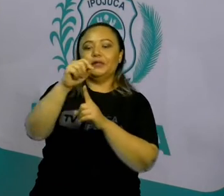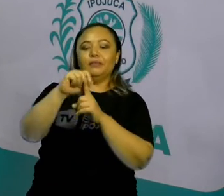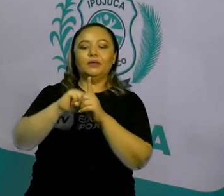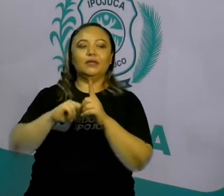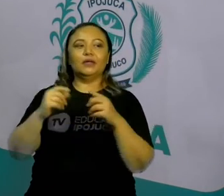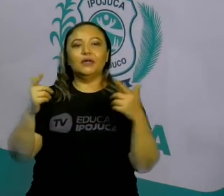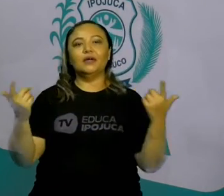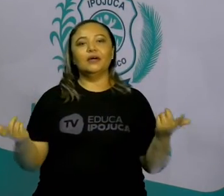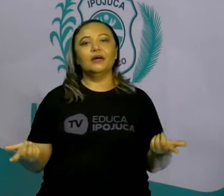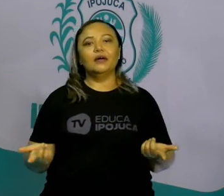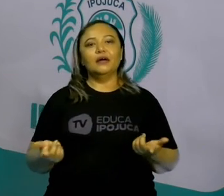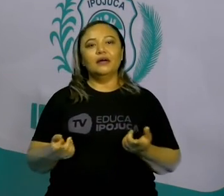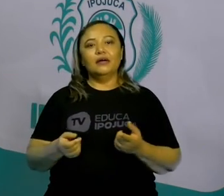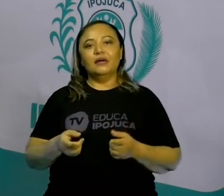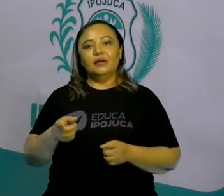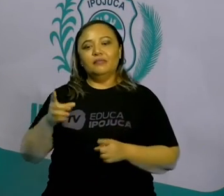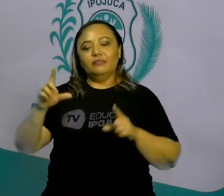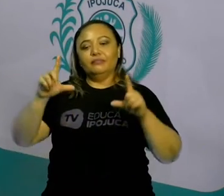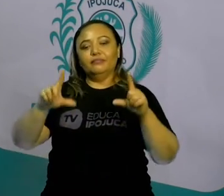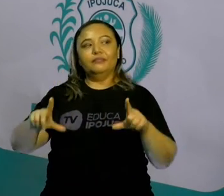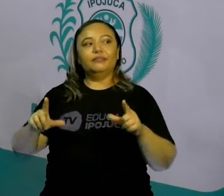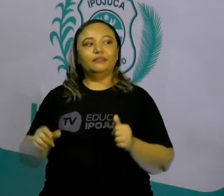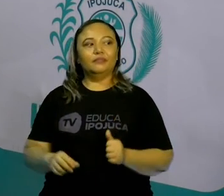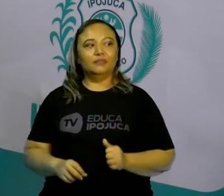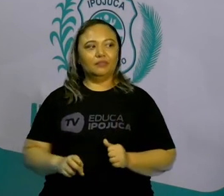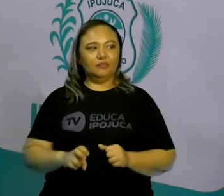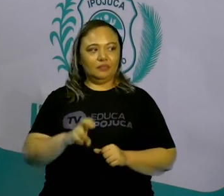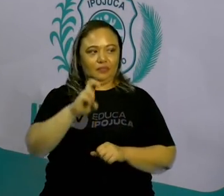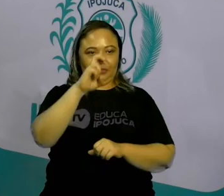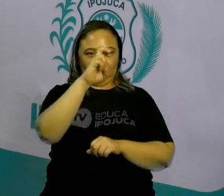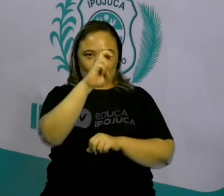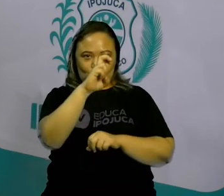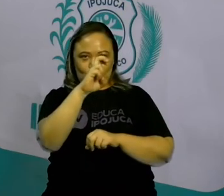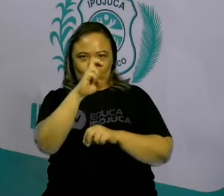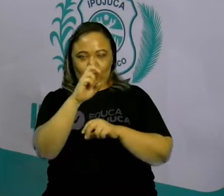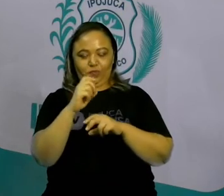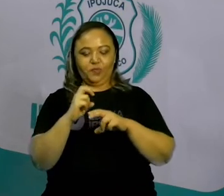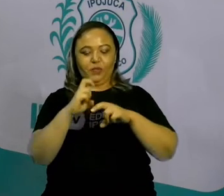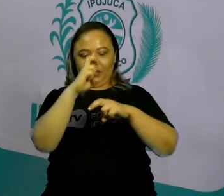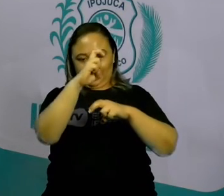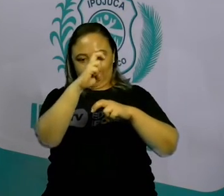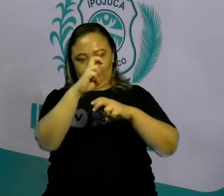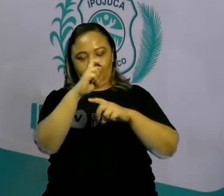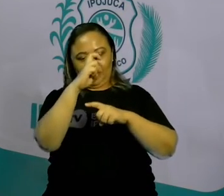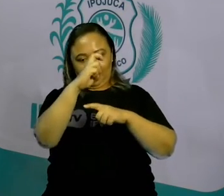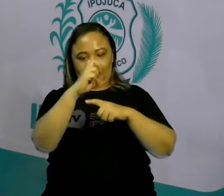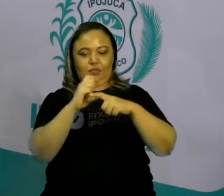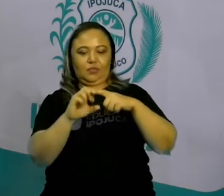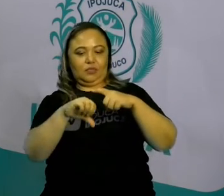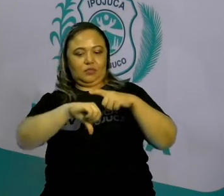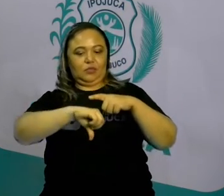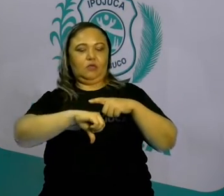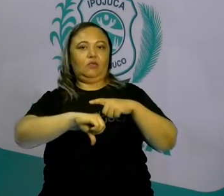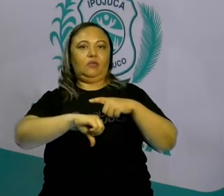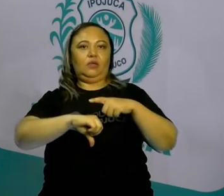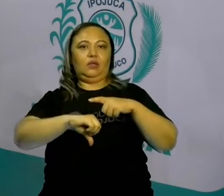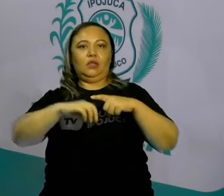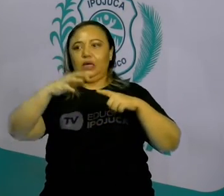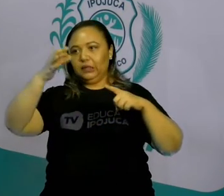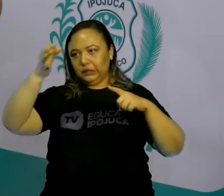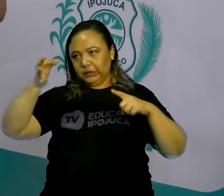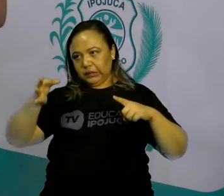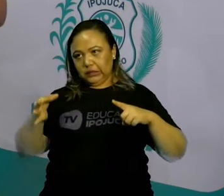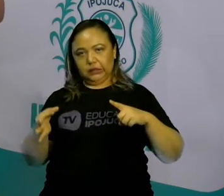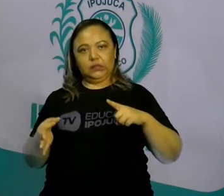aqui nesse meio? Julieta respondeu. Cinco em nove. E aí ela está correta. Pois